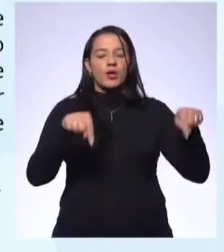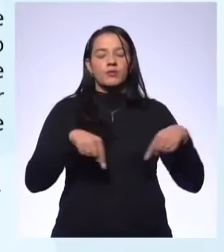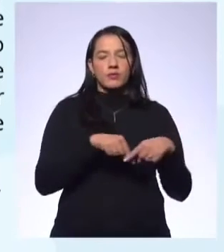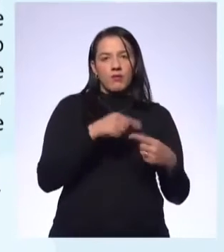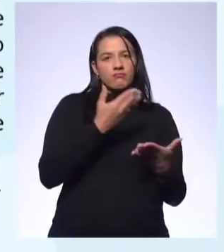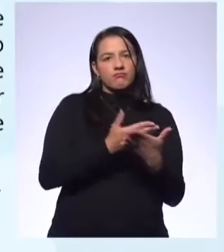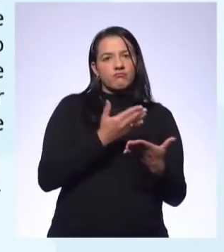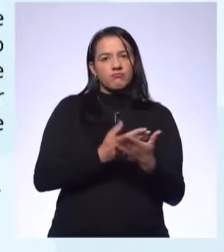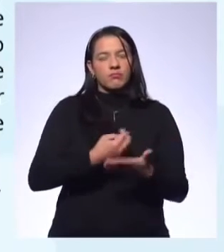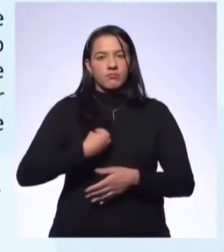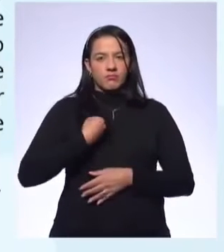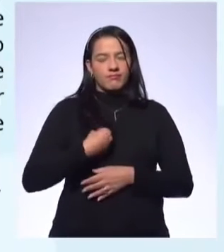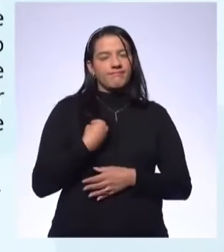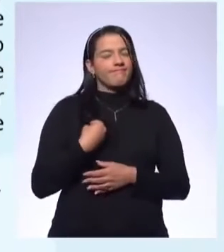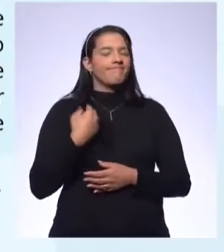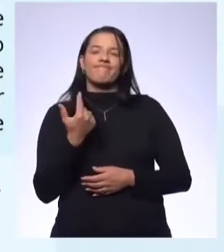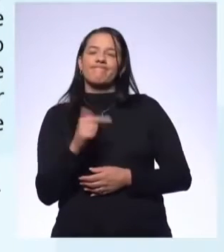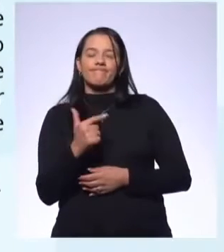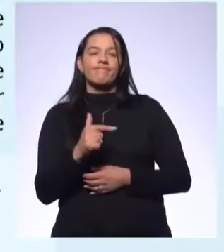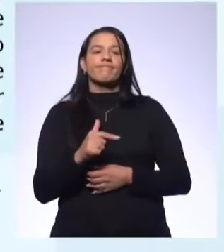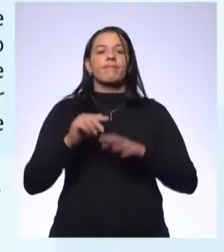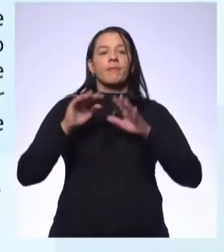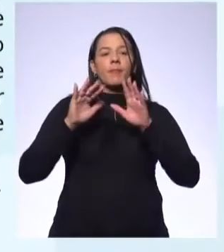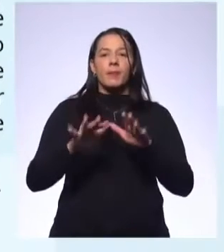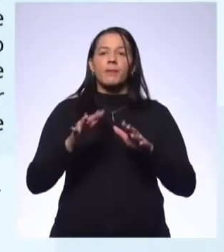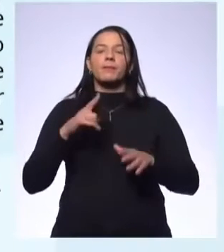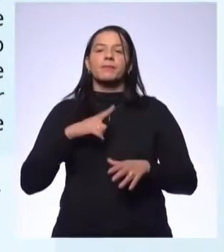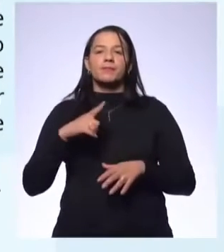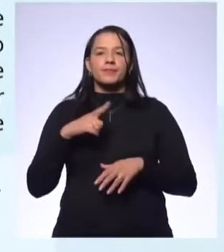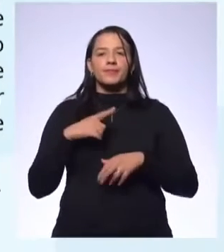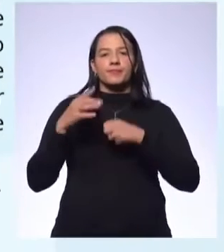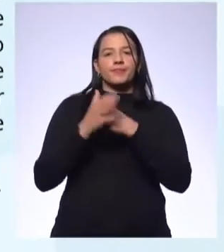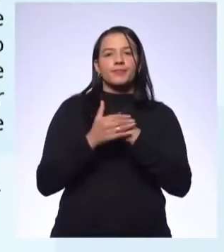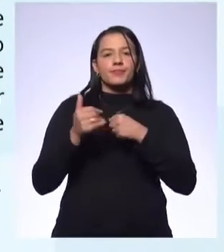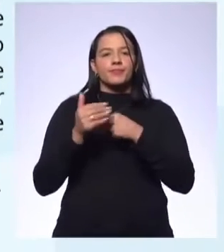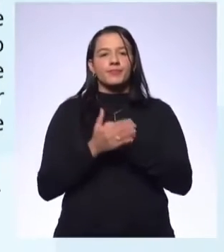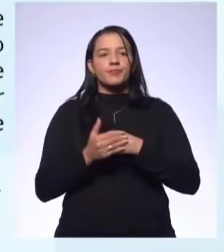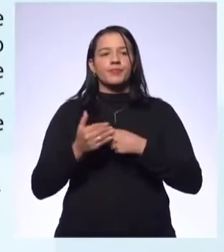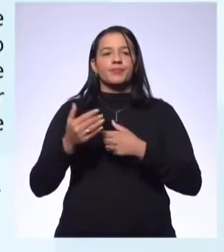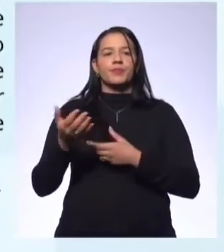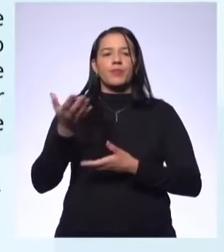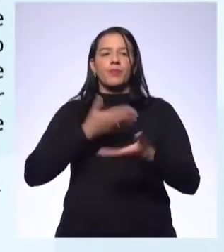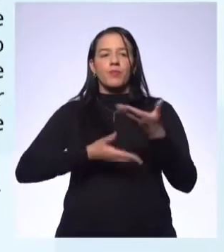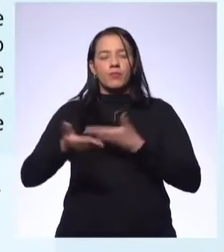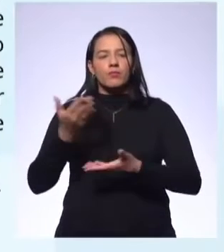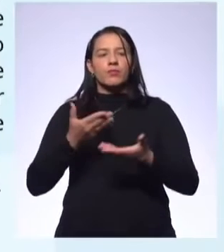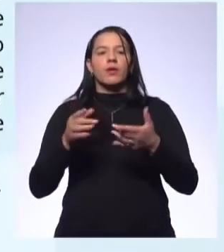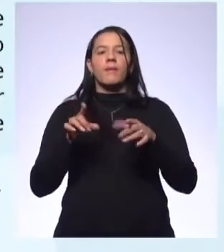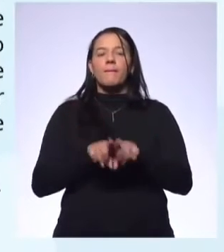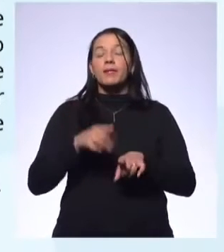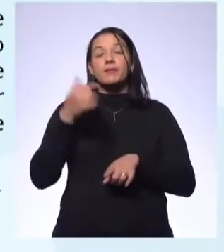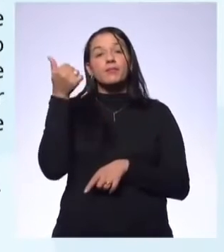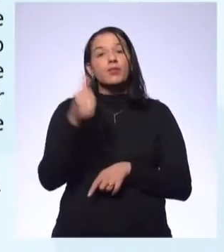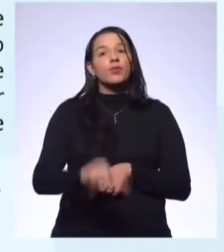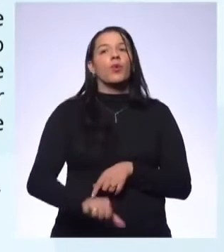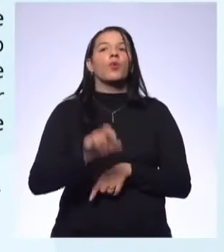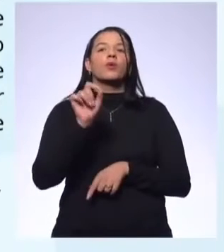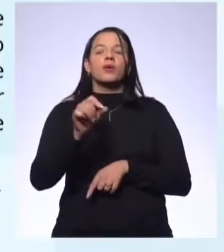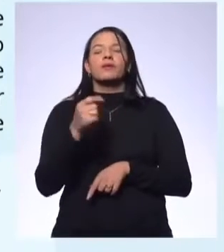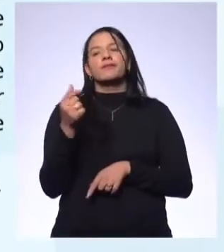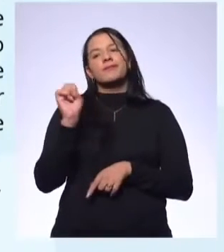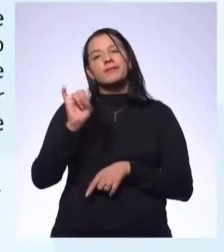e a tão necessária afetividade apregoada por Henri Valon, mas pior seria se não